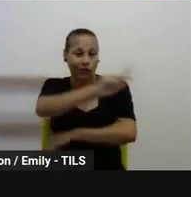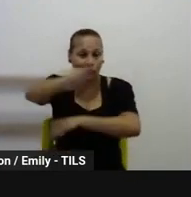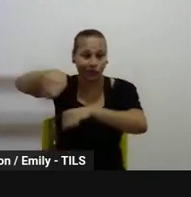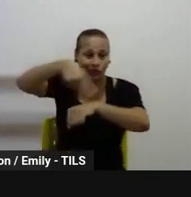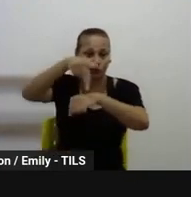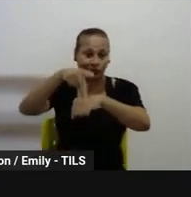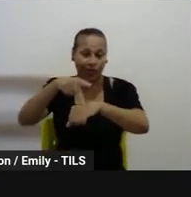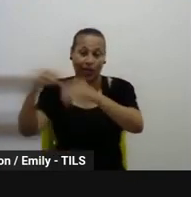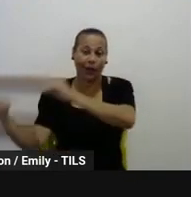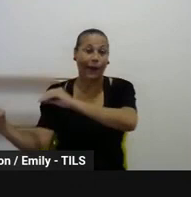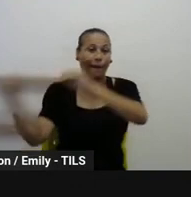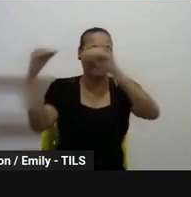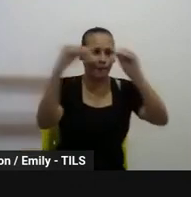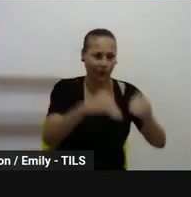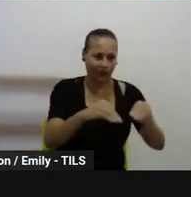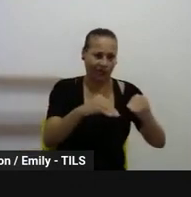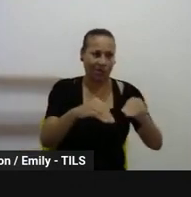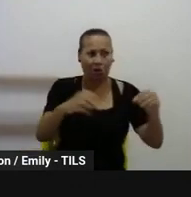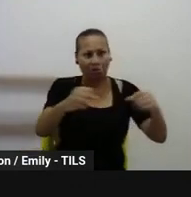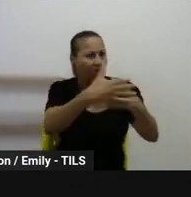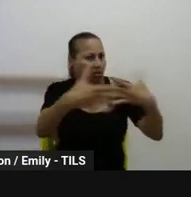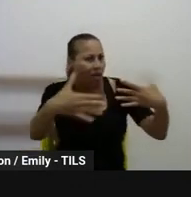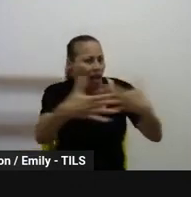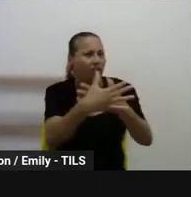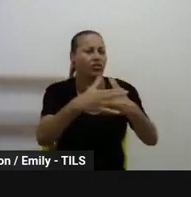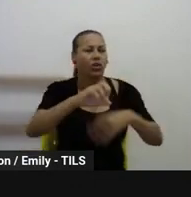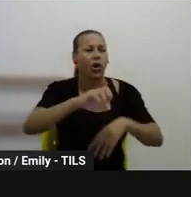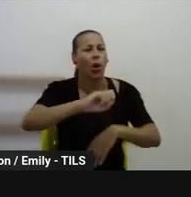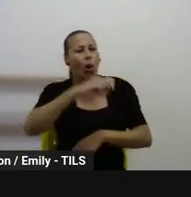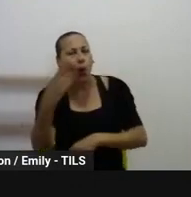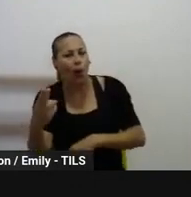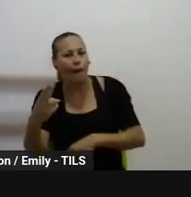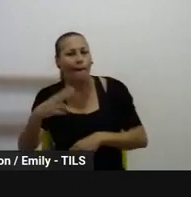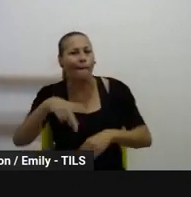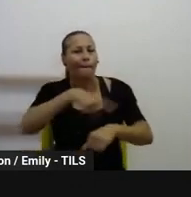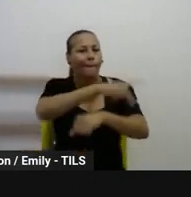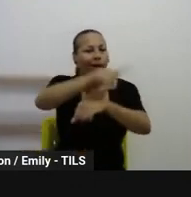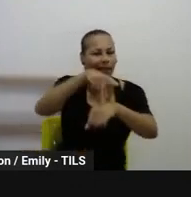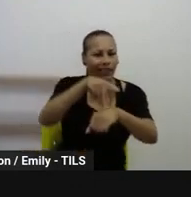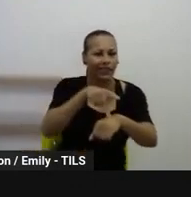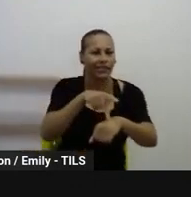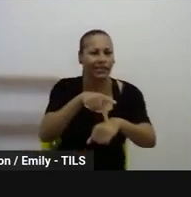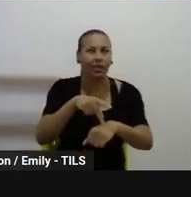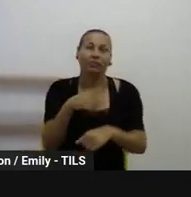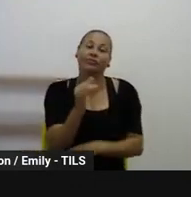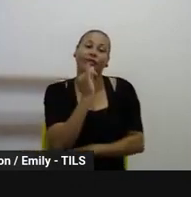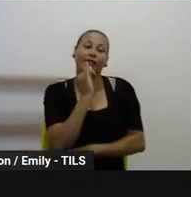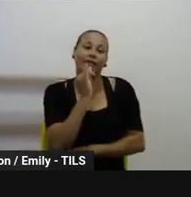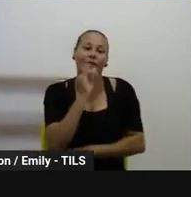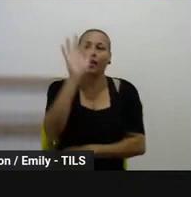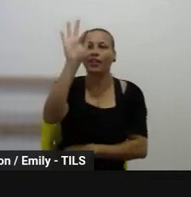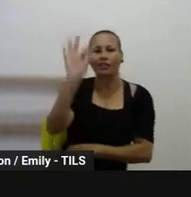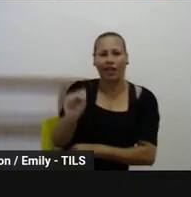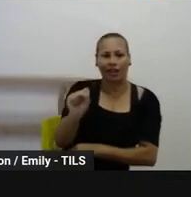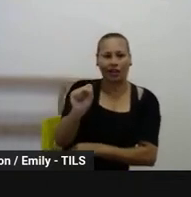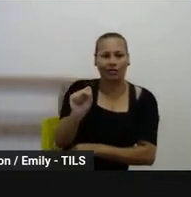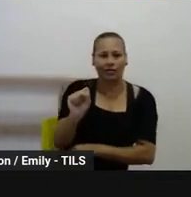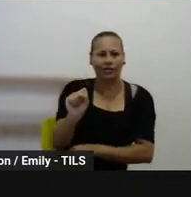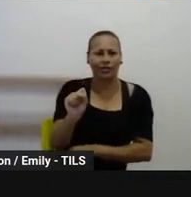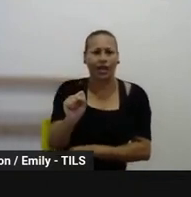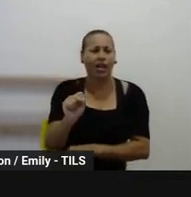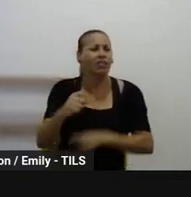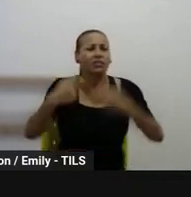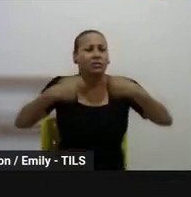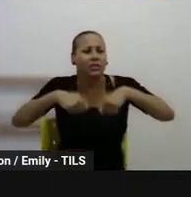na rede pública municipal de educação de Feira de Santana, mais especificamente, a gente tem o